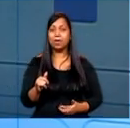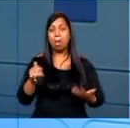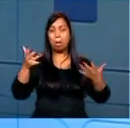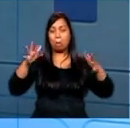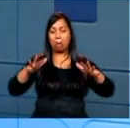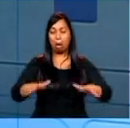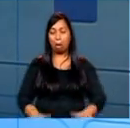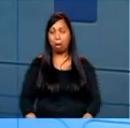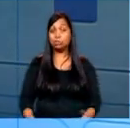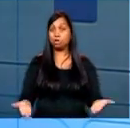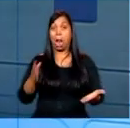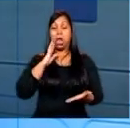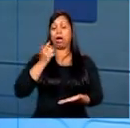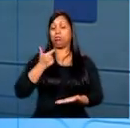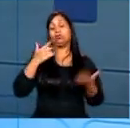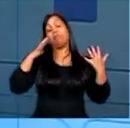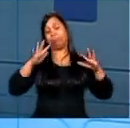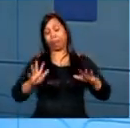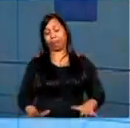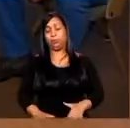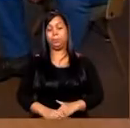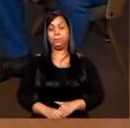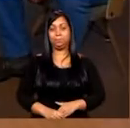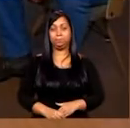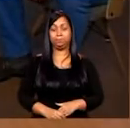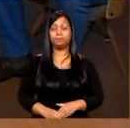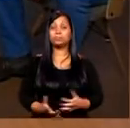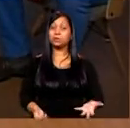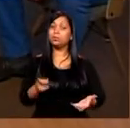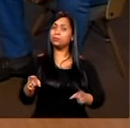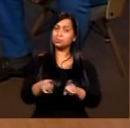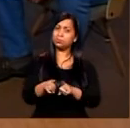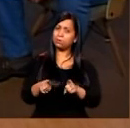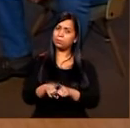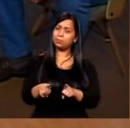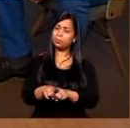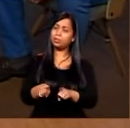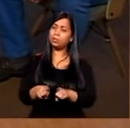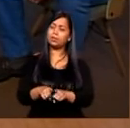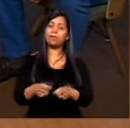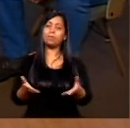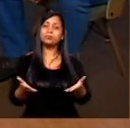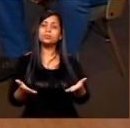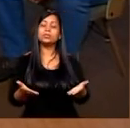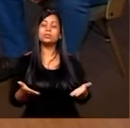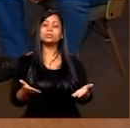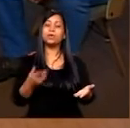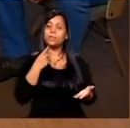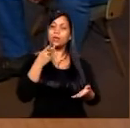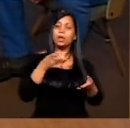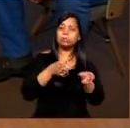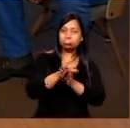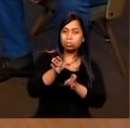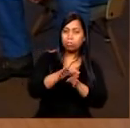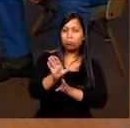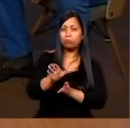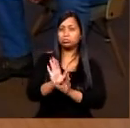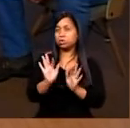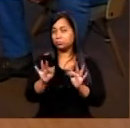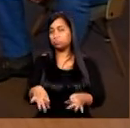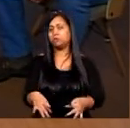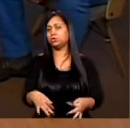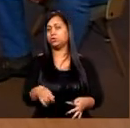Vão daqui para pior. Já não está legal, vai daqui para pior. Eu queria que você também, que agora vocês deixassem então uma mensagem final,